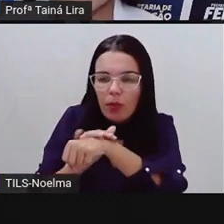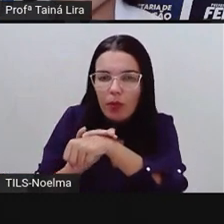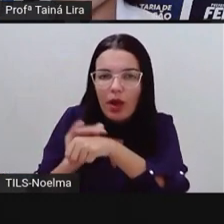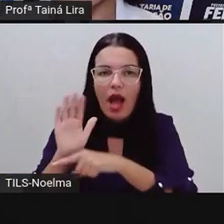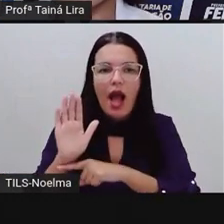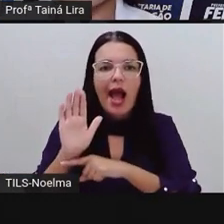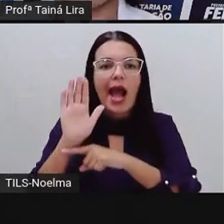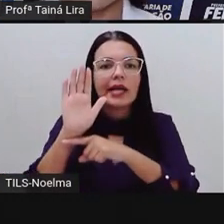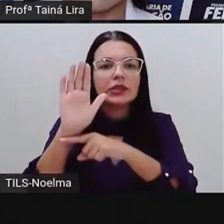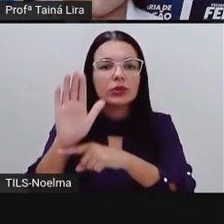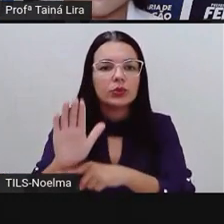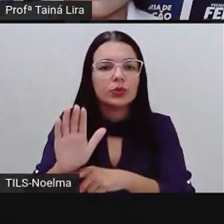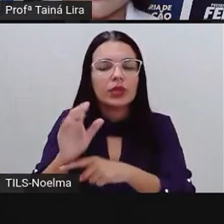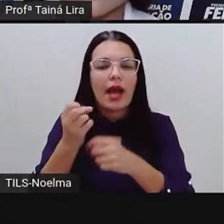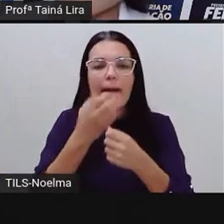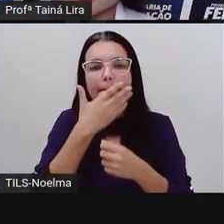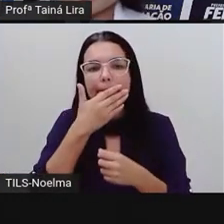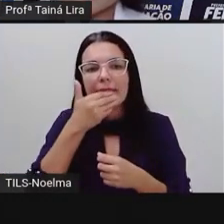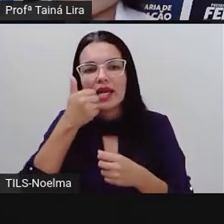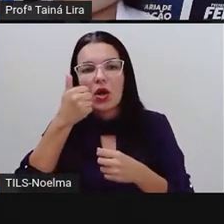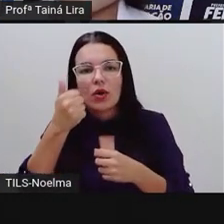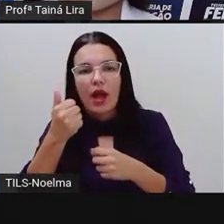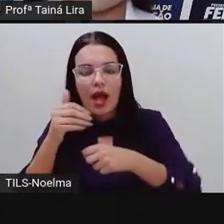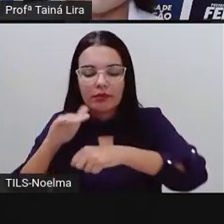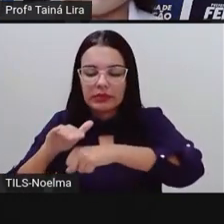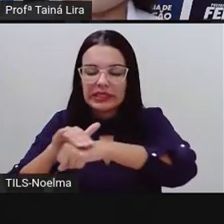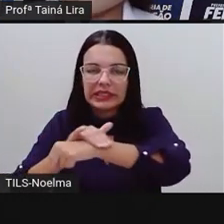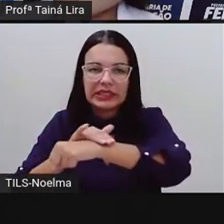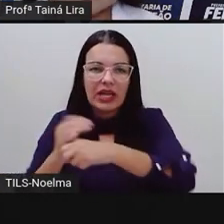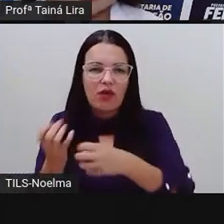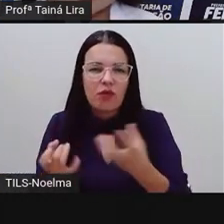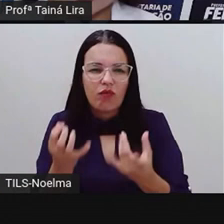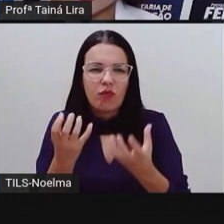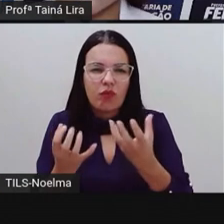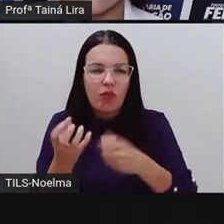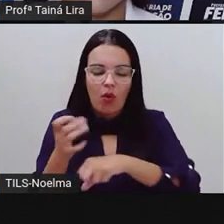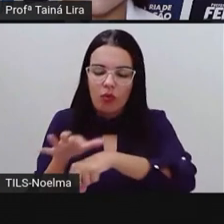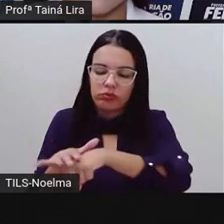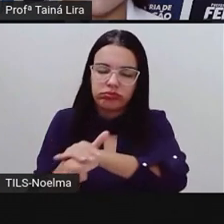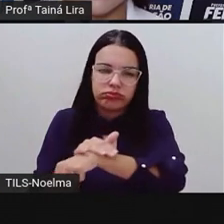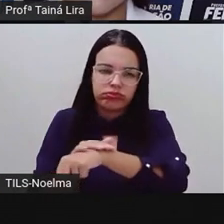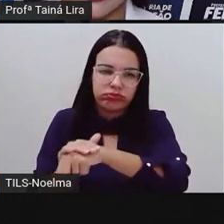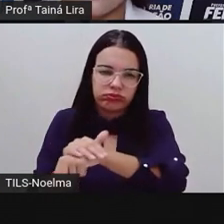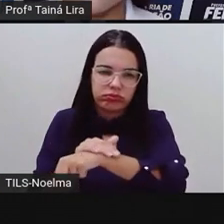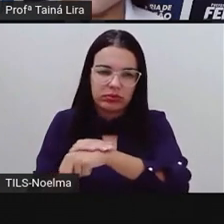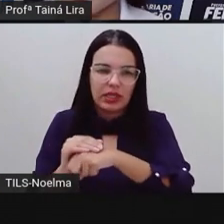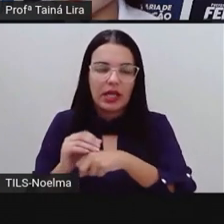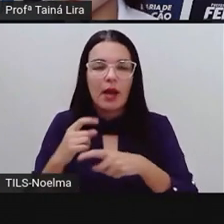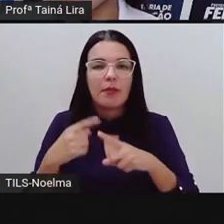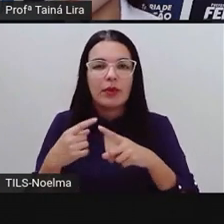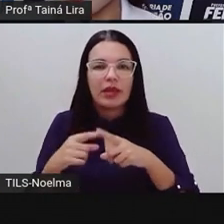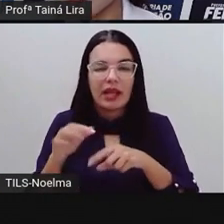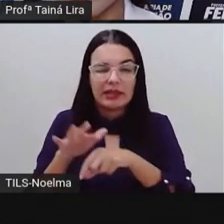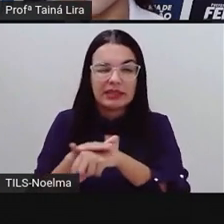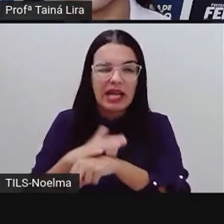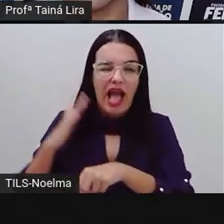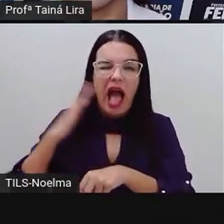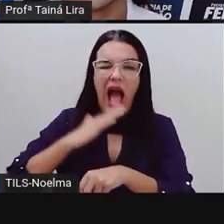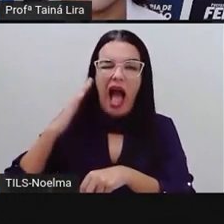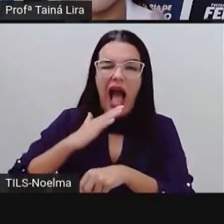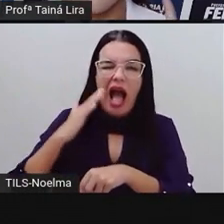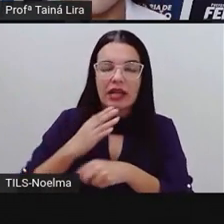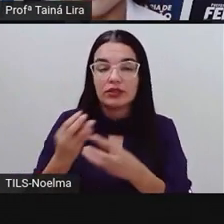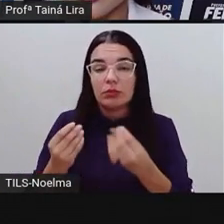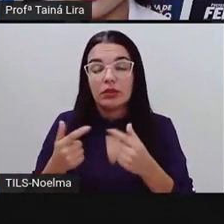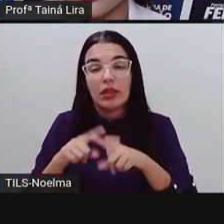a desinflamar aí as queimaduras e ela também é refrescante, né? Geralmente queimadura arde muito, então ela ajuda aí a